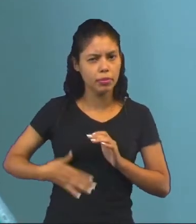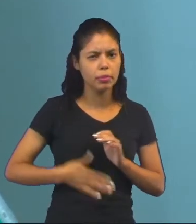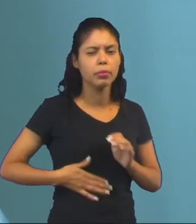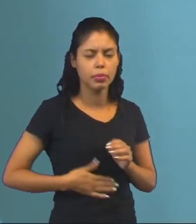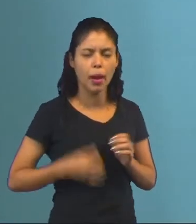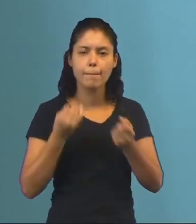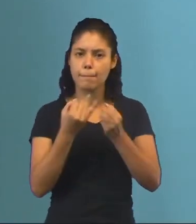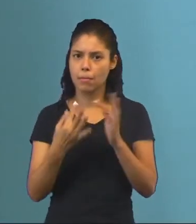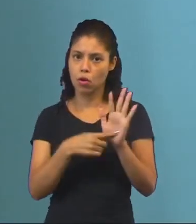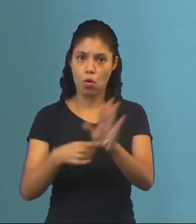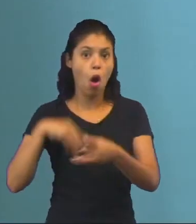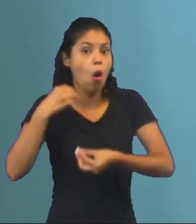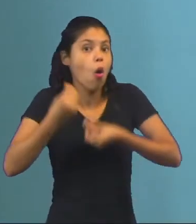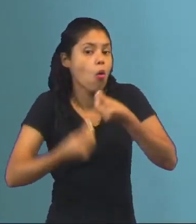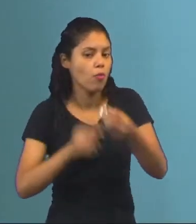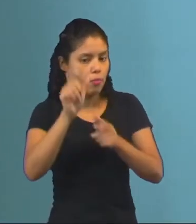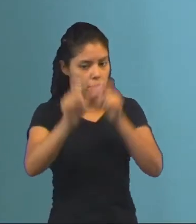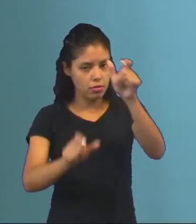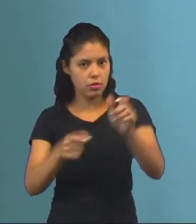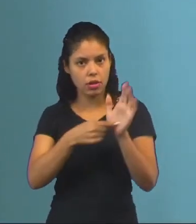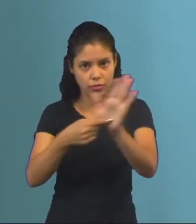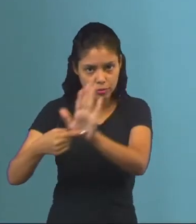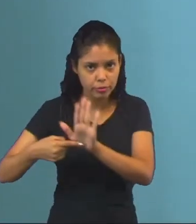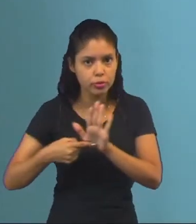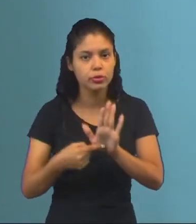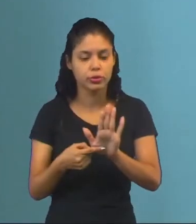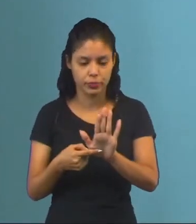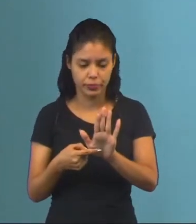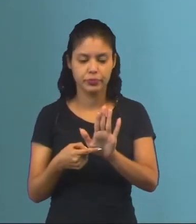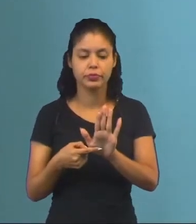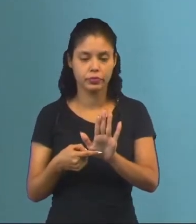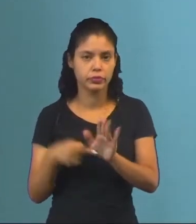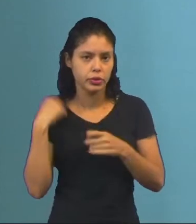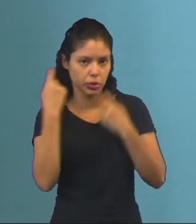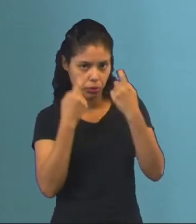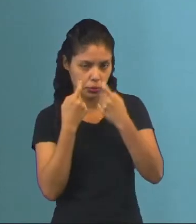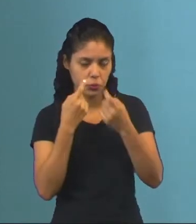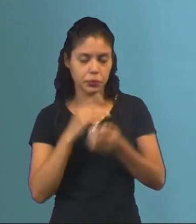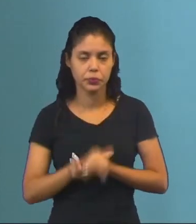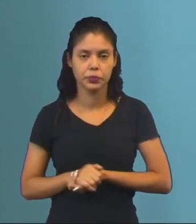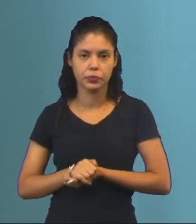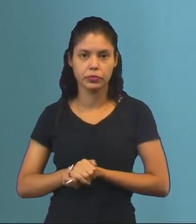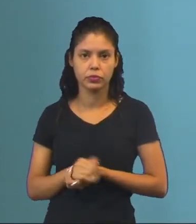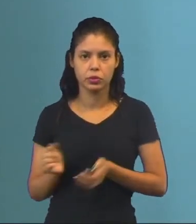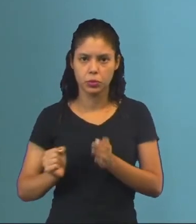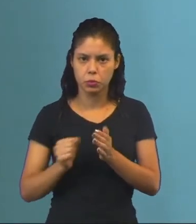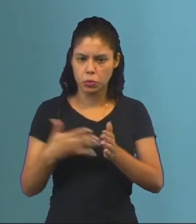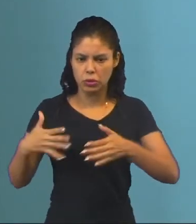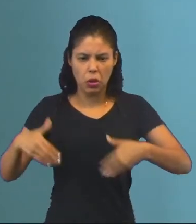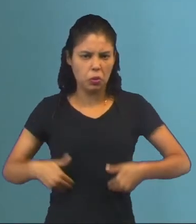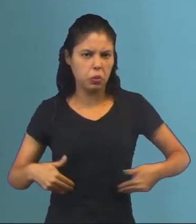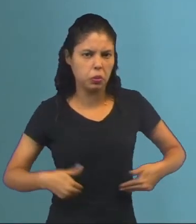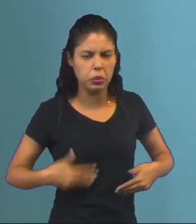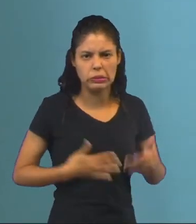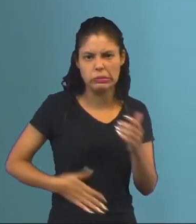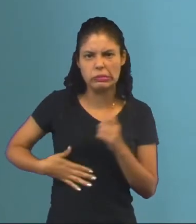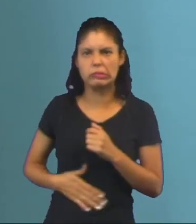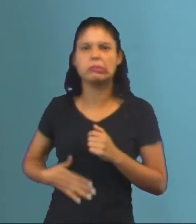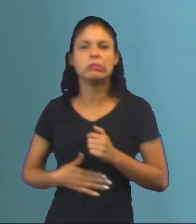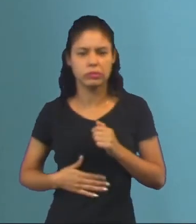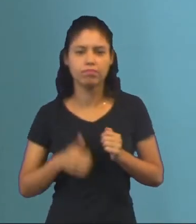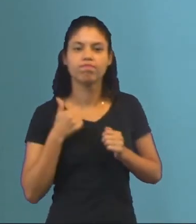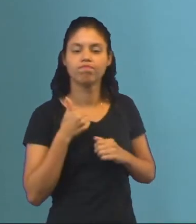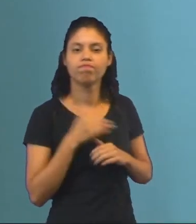barriga. A maneira como o personagem aqui, no caso, o Lucas, se expressou. Ele estava com muita fome, passando a mão pela